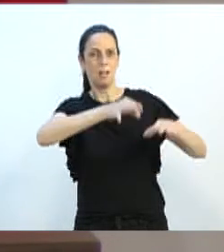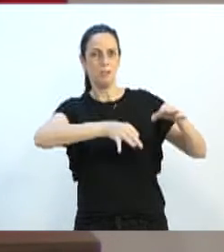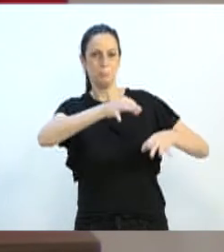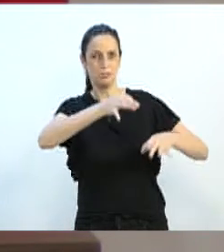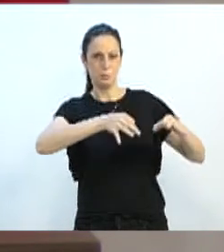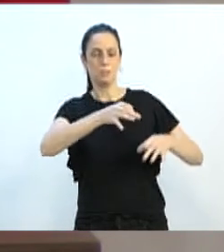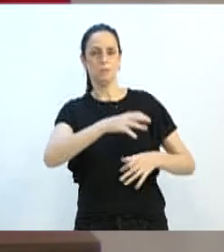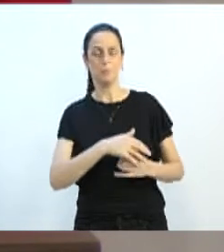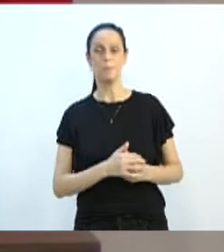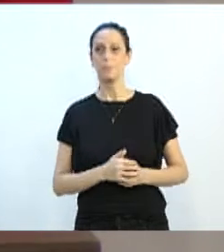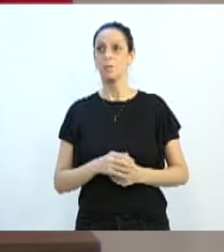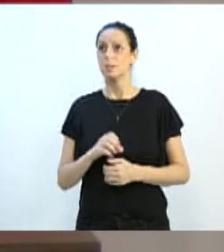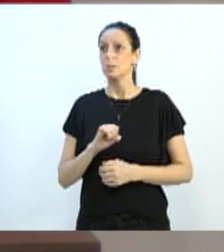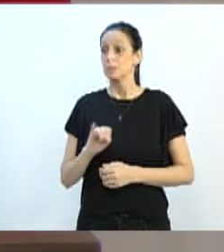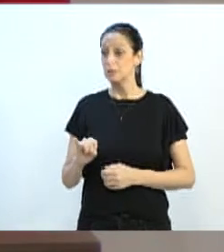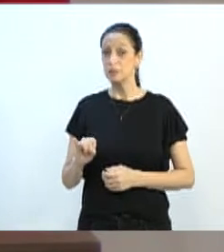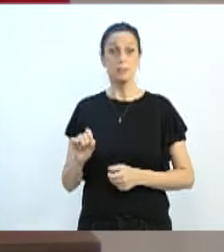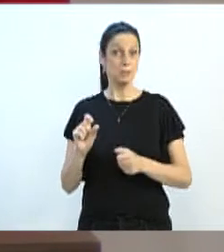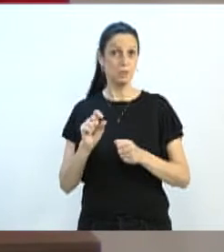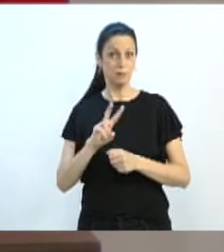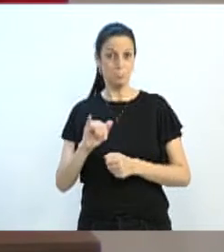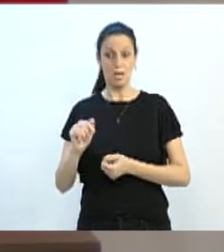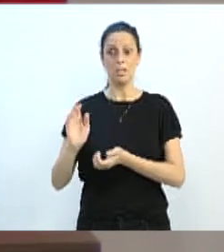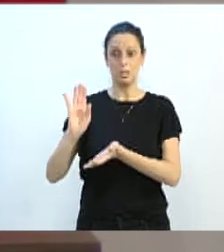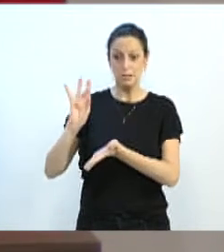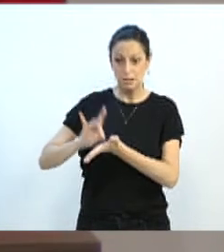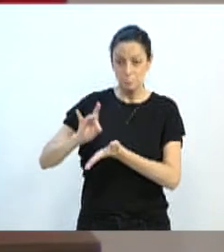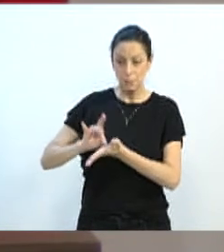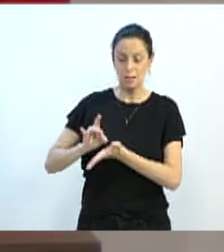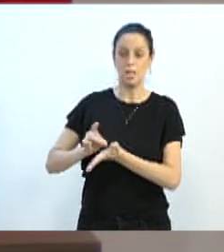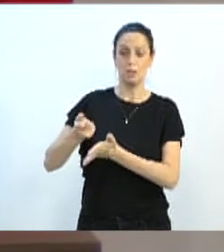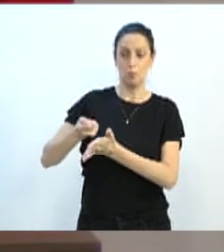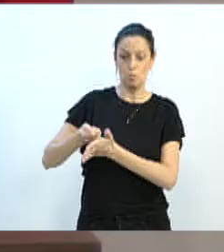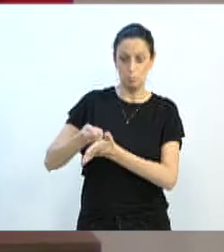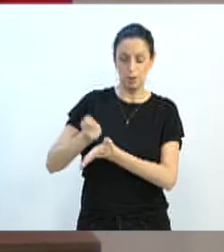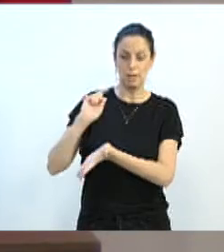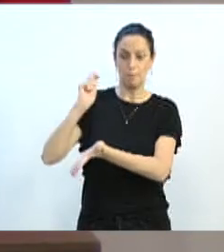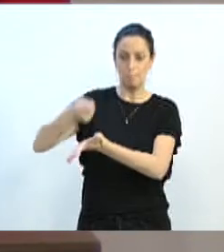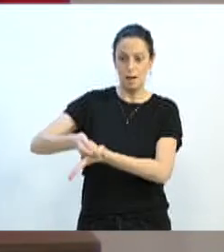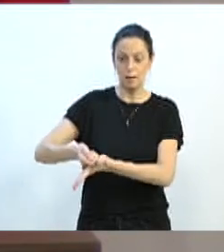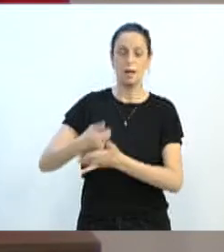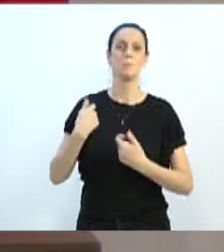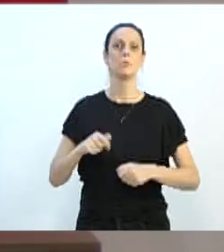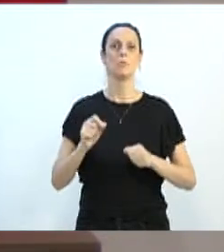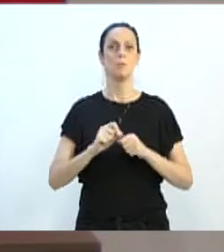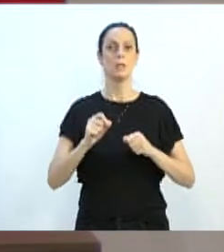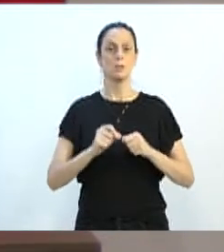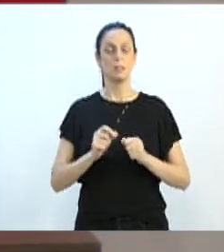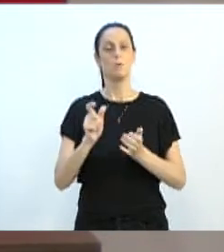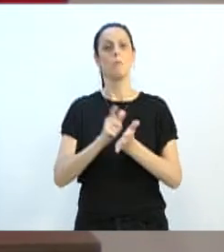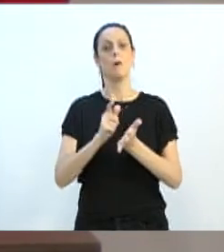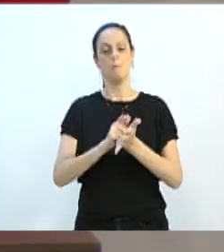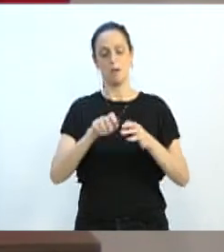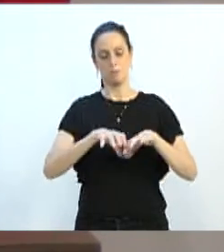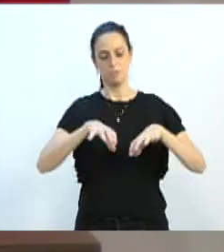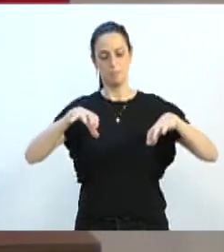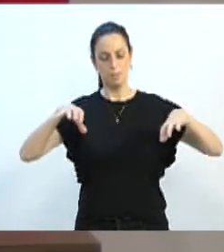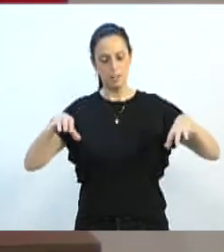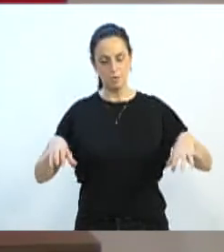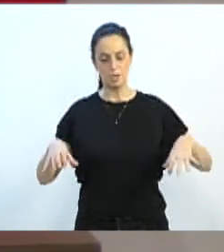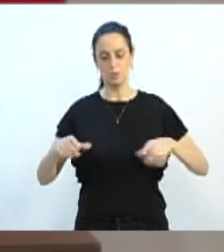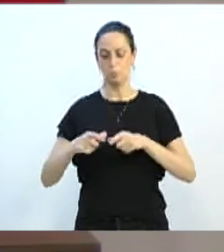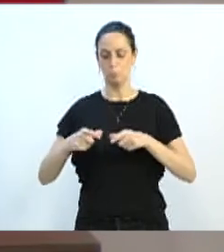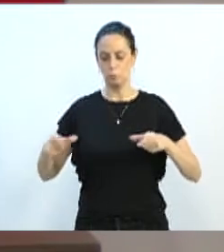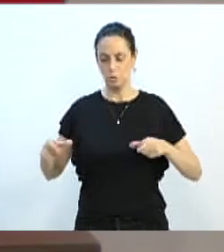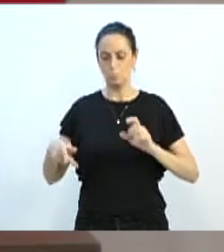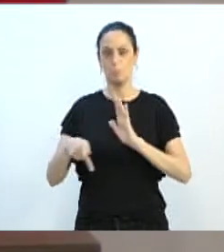sugiro que se faça então um boleto separado, vereador Marcos. Que se imprima um boleto, taxa de coleta de lixo, desvincule da água.